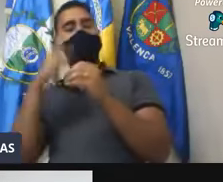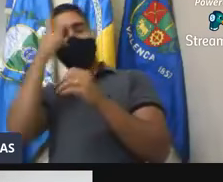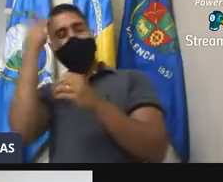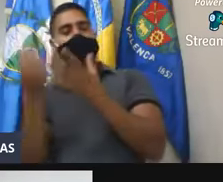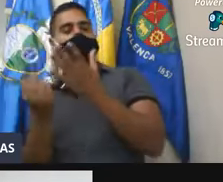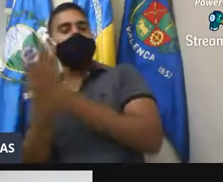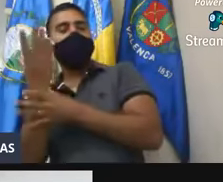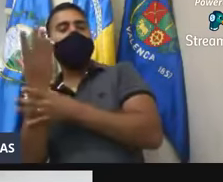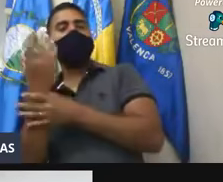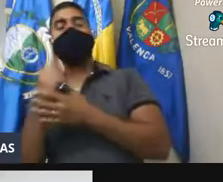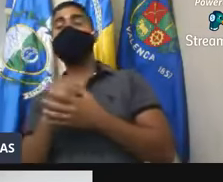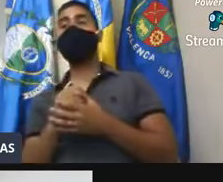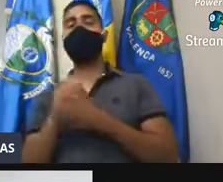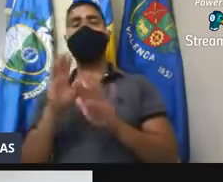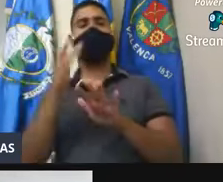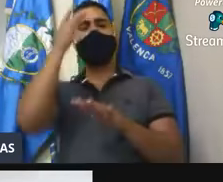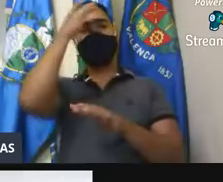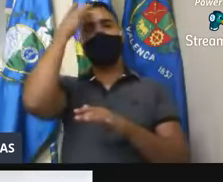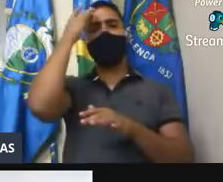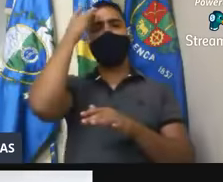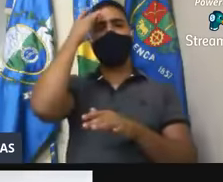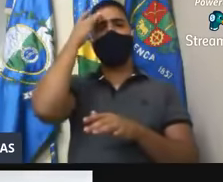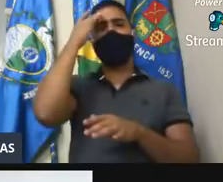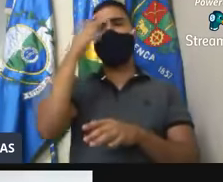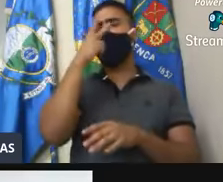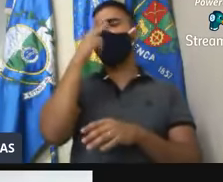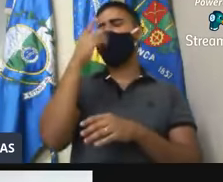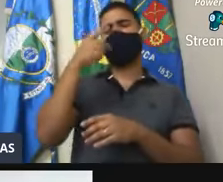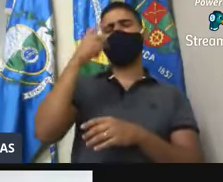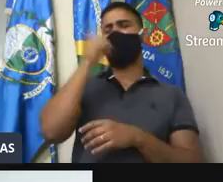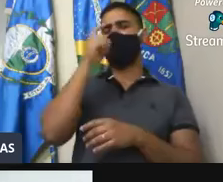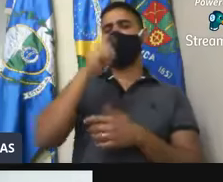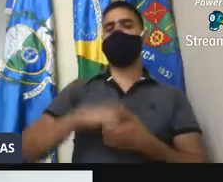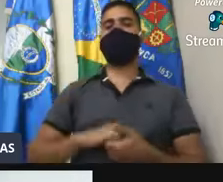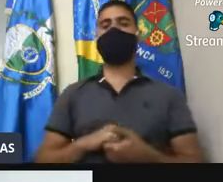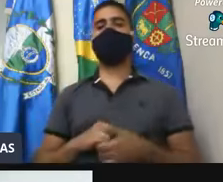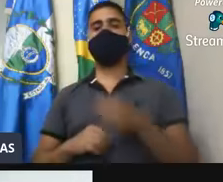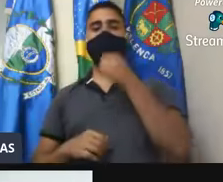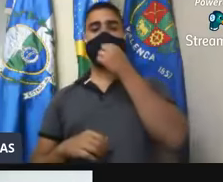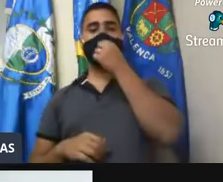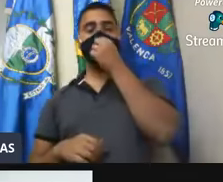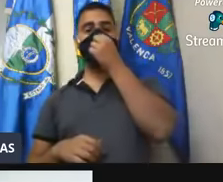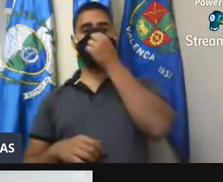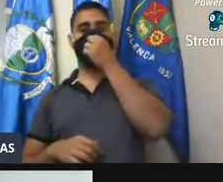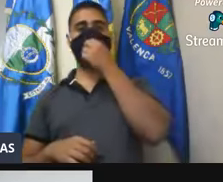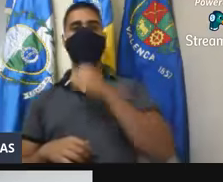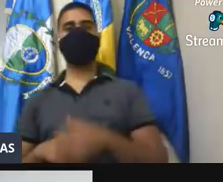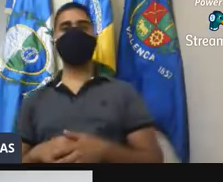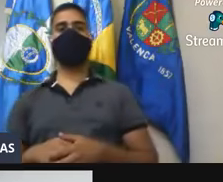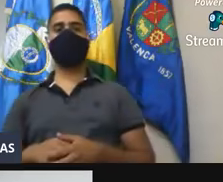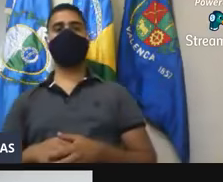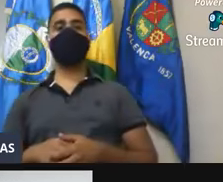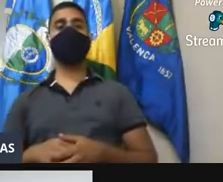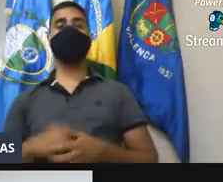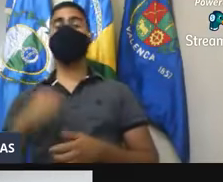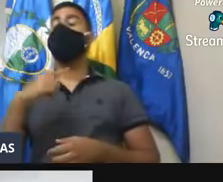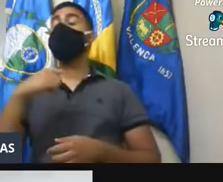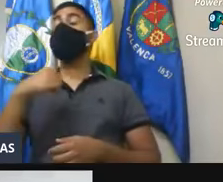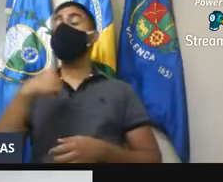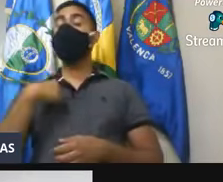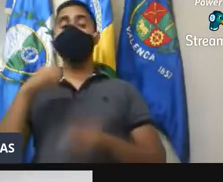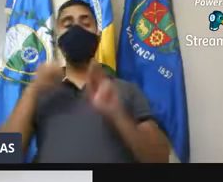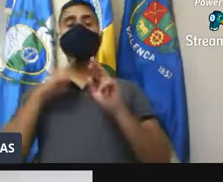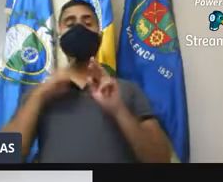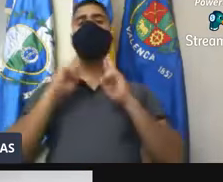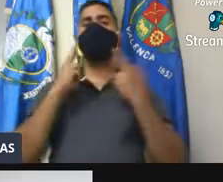aquilo que não tem autor é mais carroça vazia para fazer barulho. Vamos lá. Tive uma reunião preliminar com o presidente da Associação